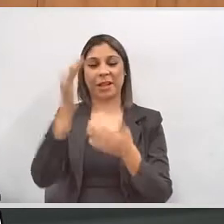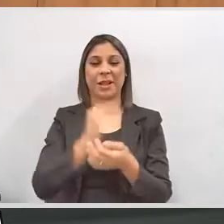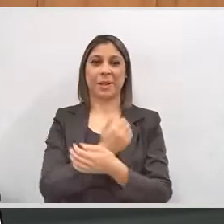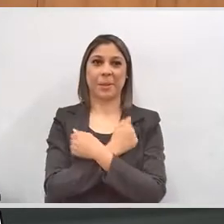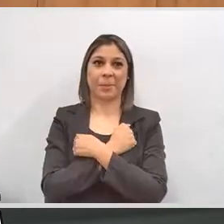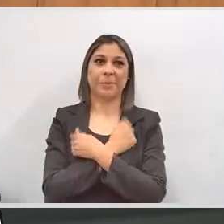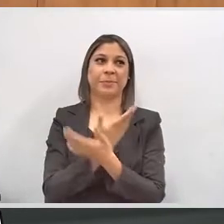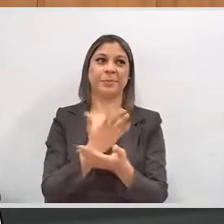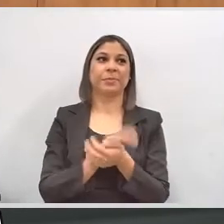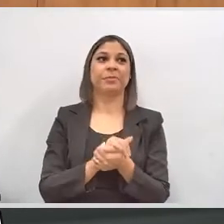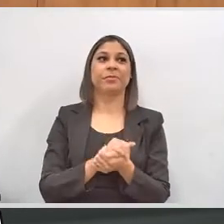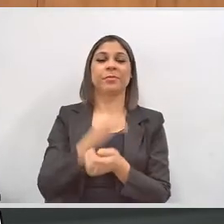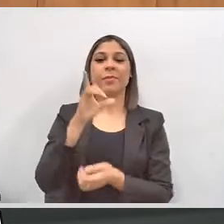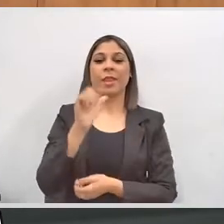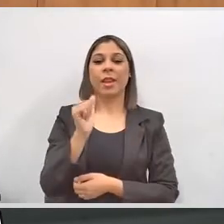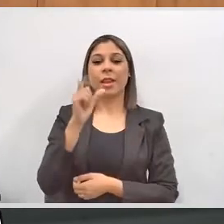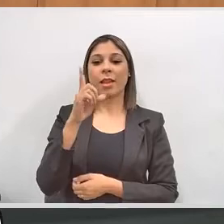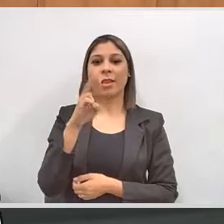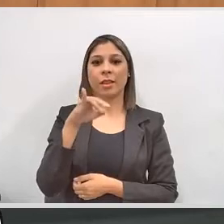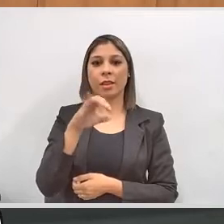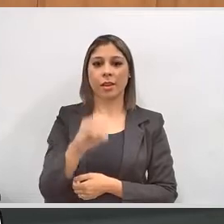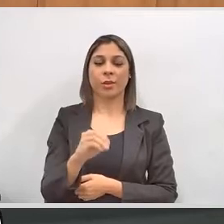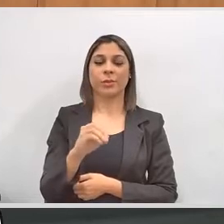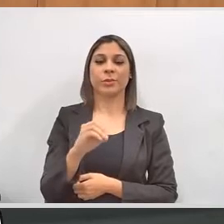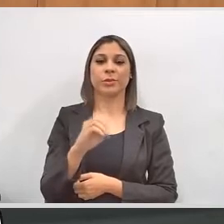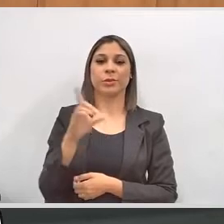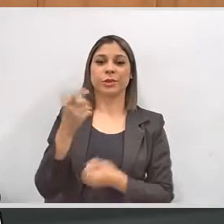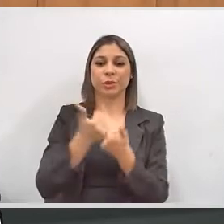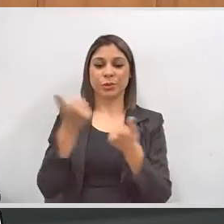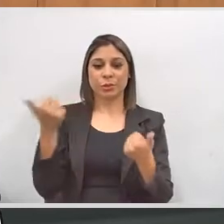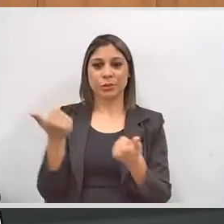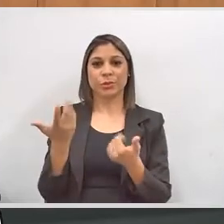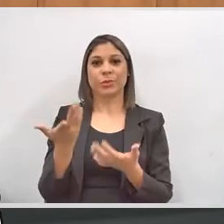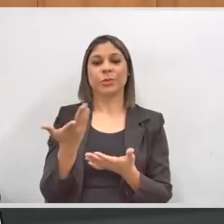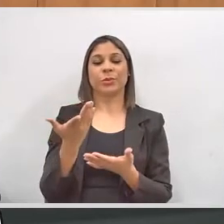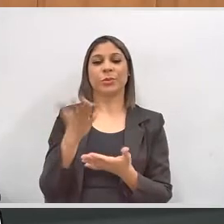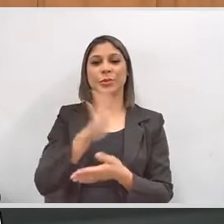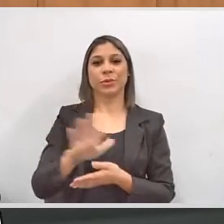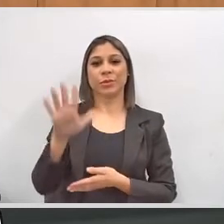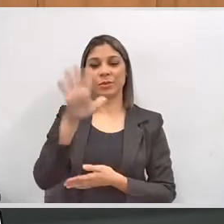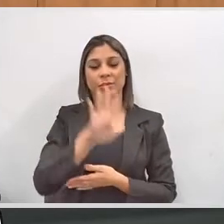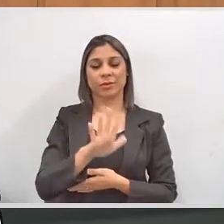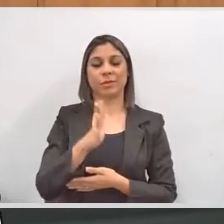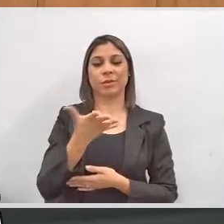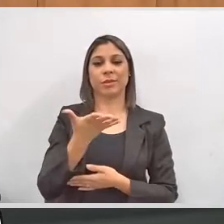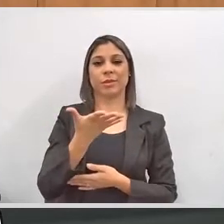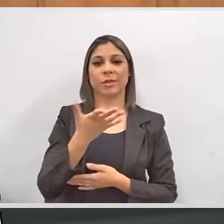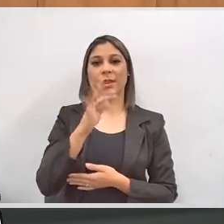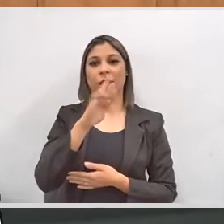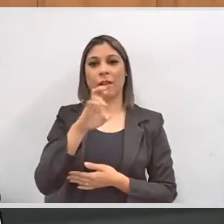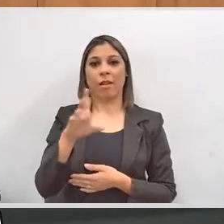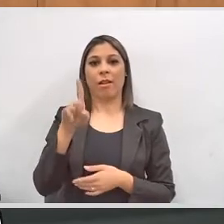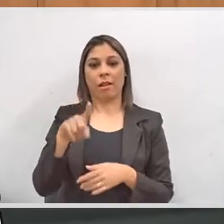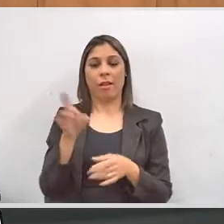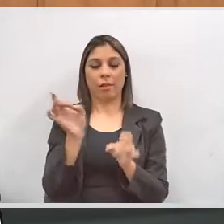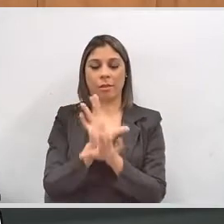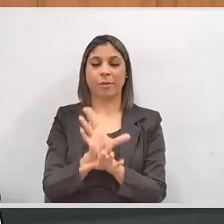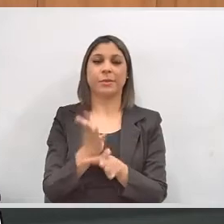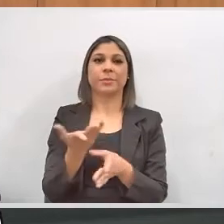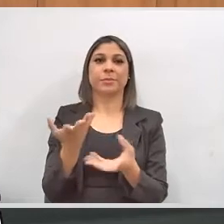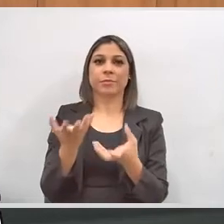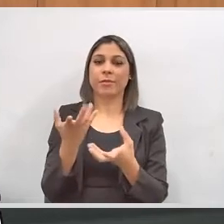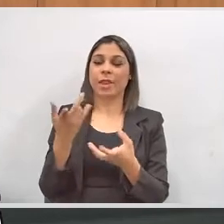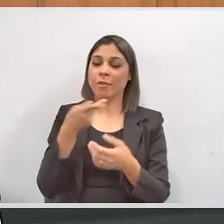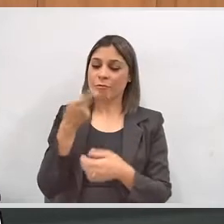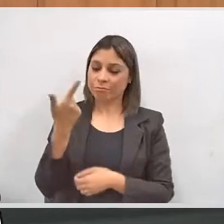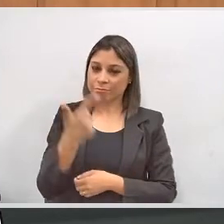Obrigado, um abraço. Ok, doutor Adriano Dinardi, Júnior, diretor-geral do nosso TRE, para as suas considerações finais. Muito obrigado, senhor